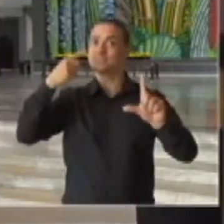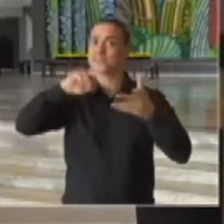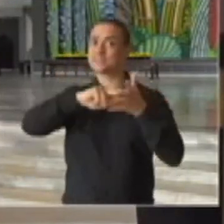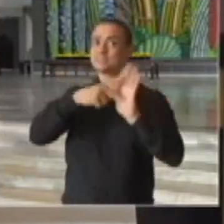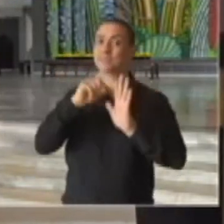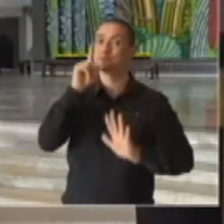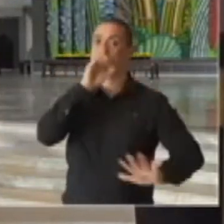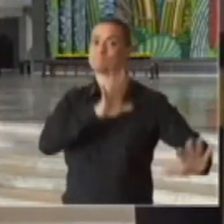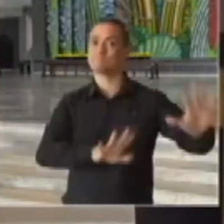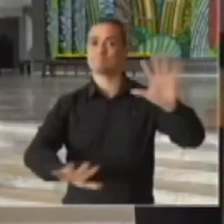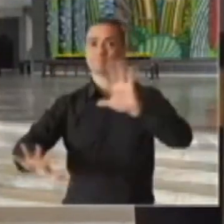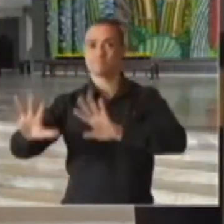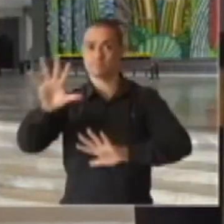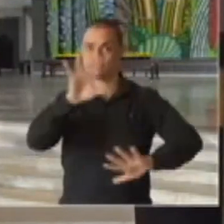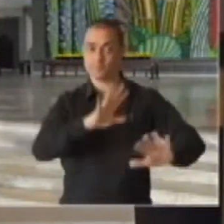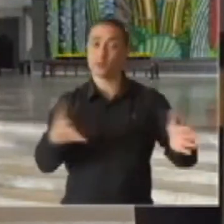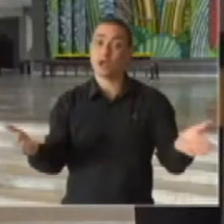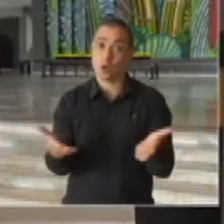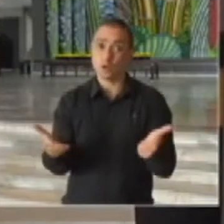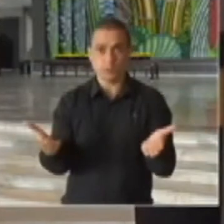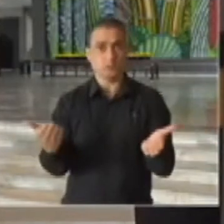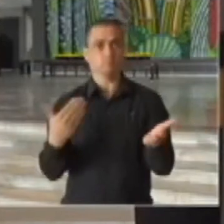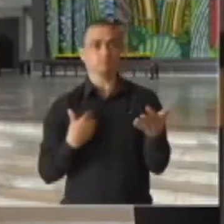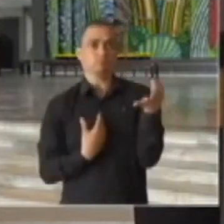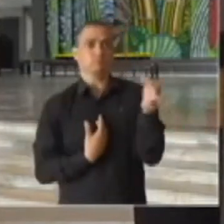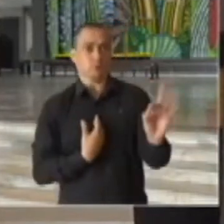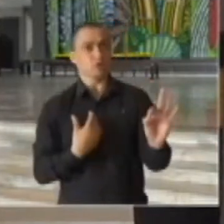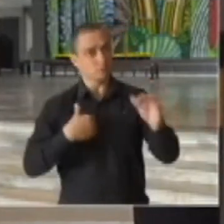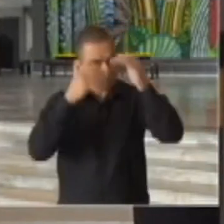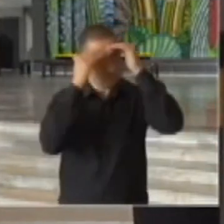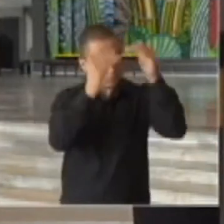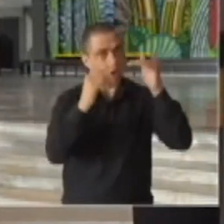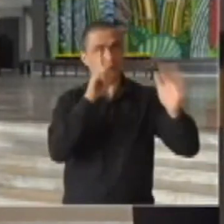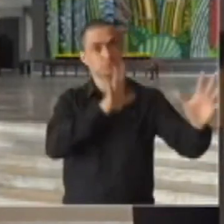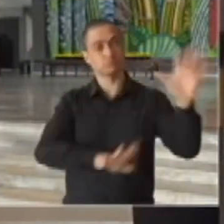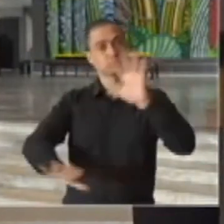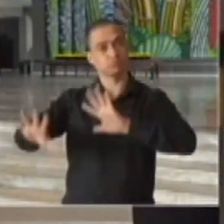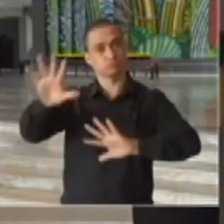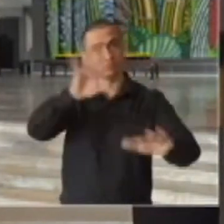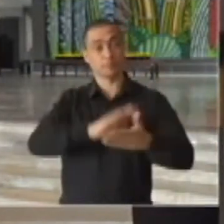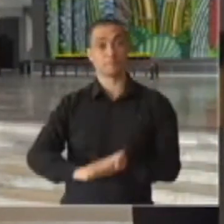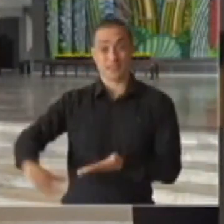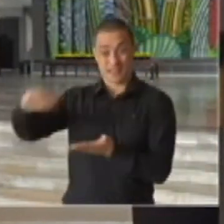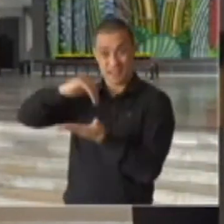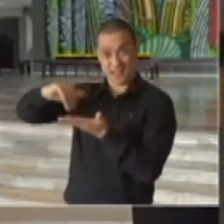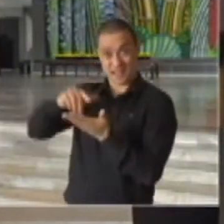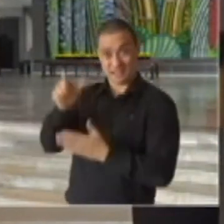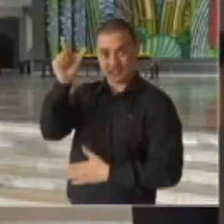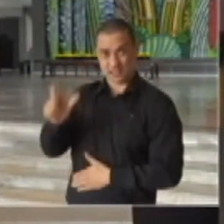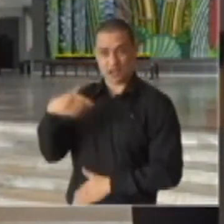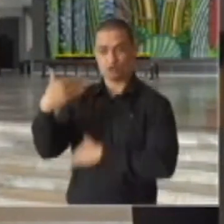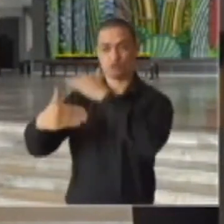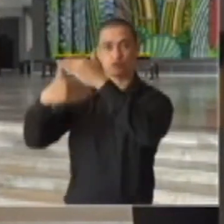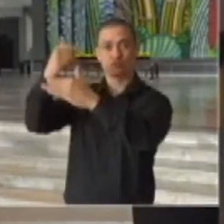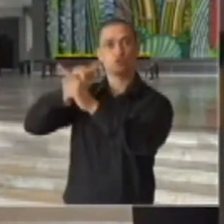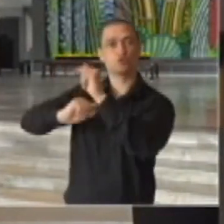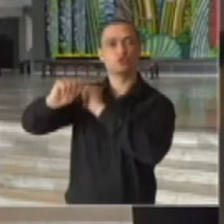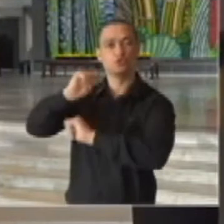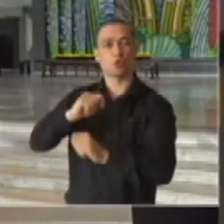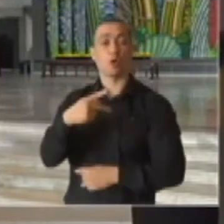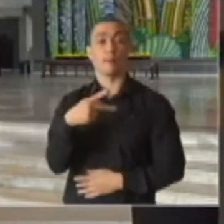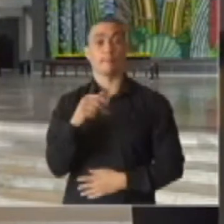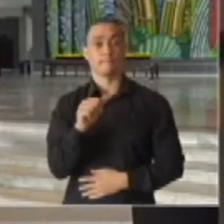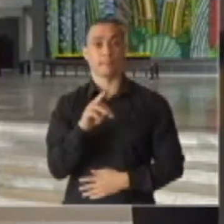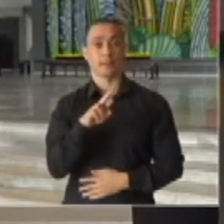neste momento e é a cautela que nós estamos adotando. Ainda de acordo com o governador, o funcionamento das